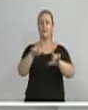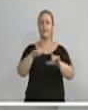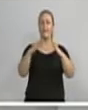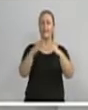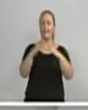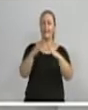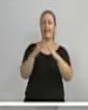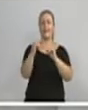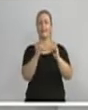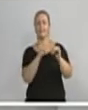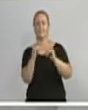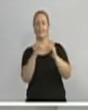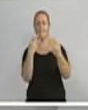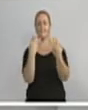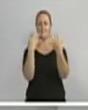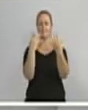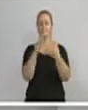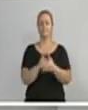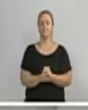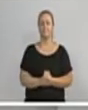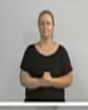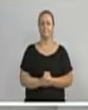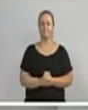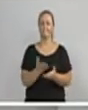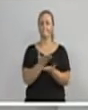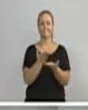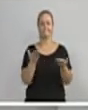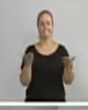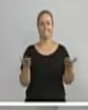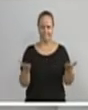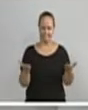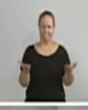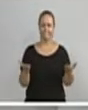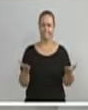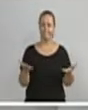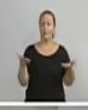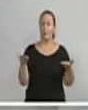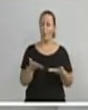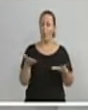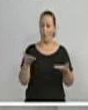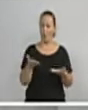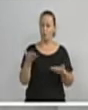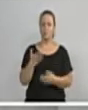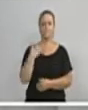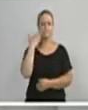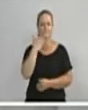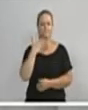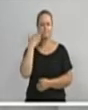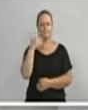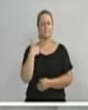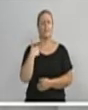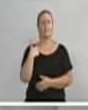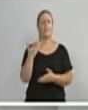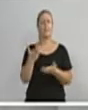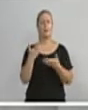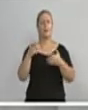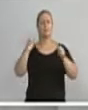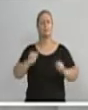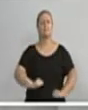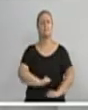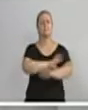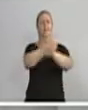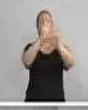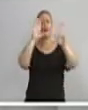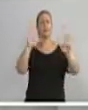TV Legislativa e também através da internet. Senhoras e senhores, hoje eu dedico aqui o meu discurso a fazer um esclarecimento à